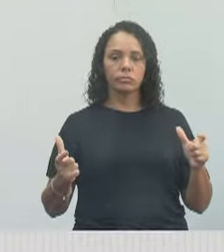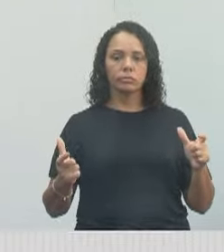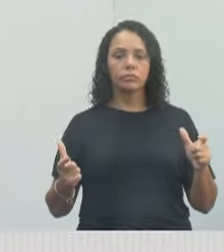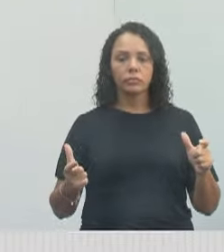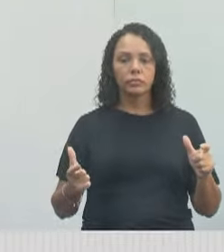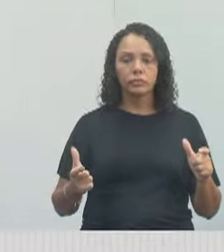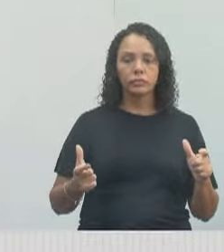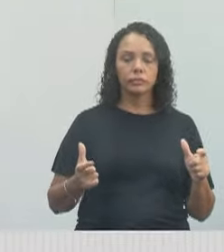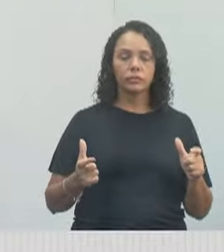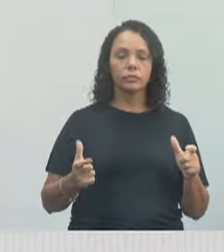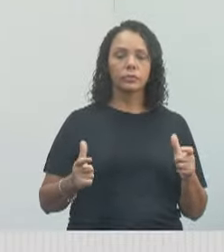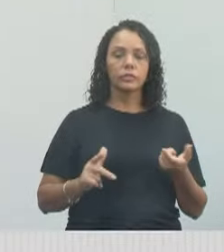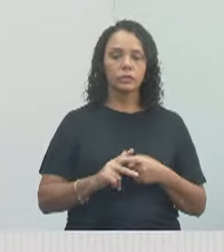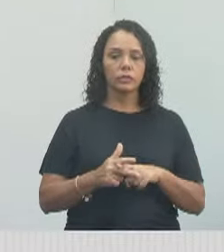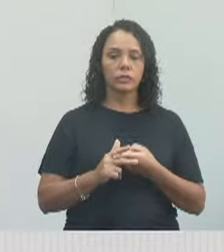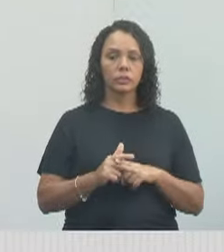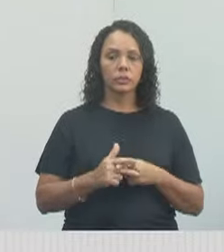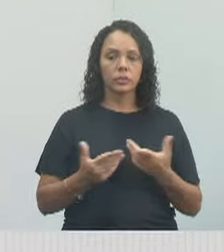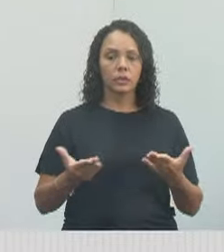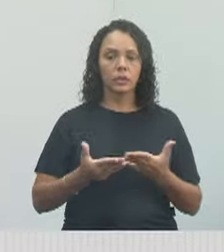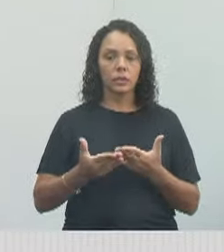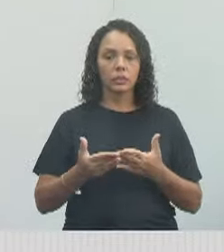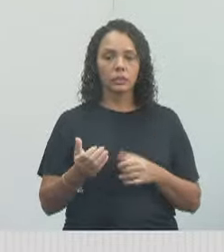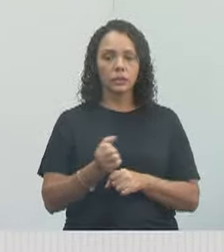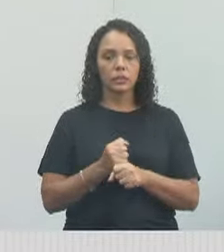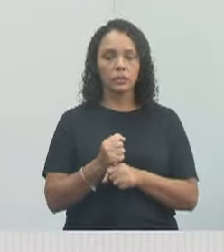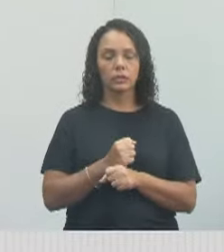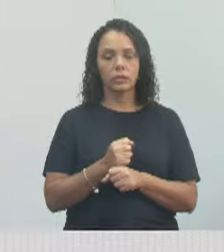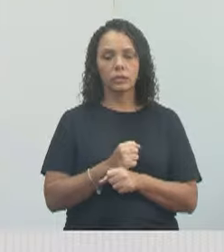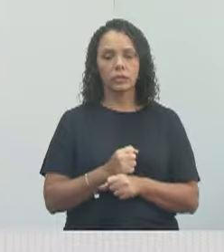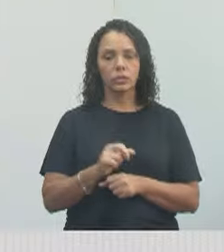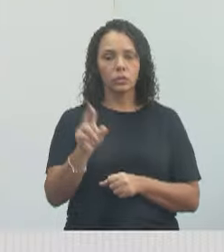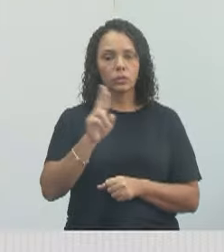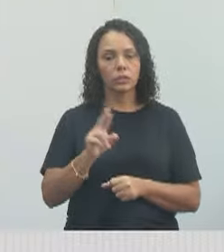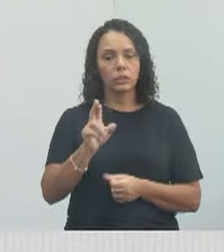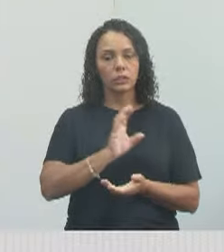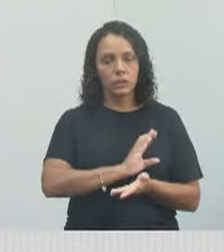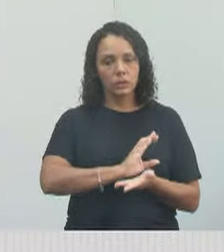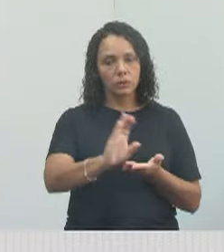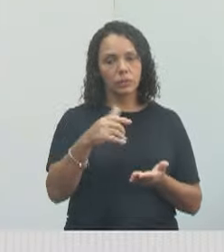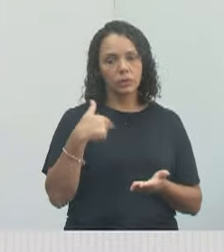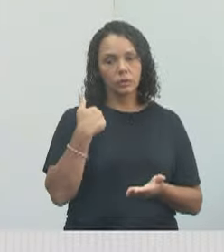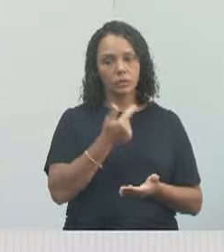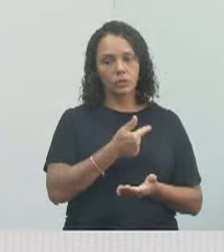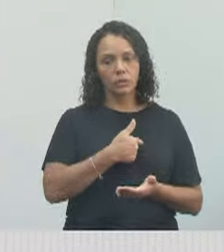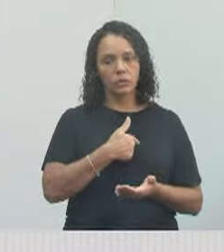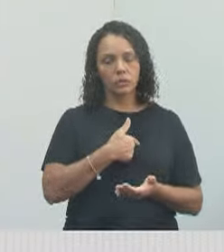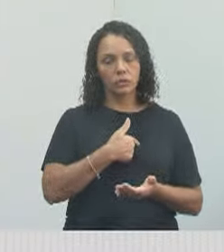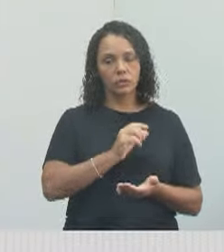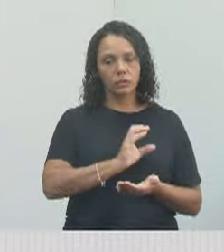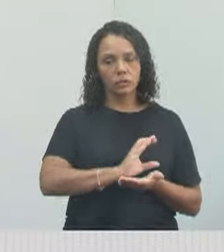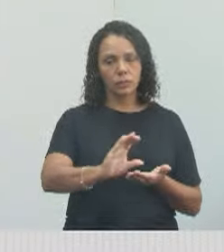ser revitalizada agora esse ano ainda, através de algumas emendas que a gente destinou para lá.